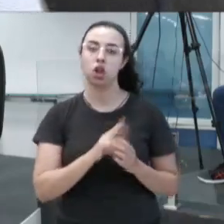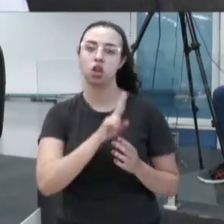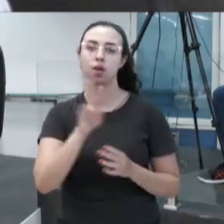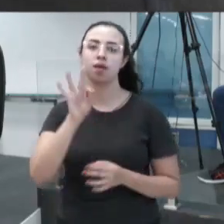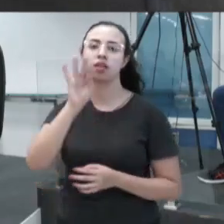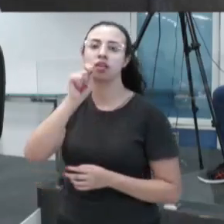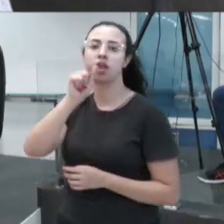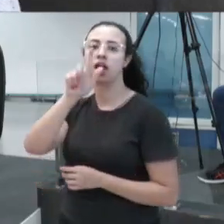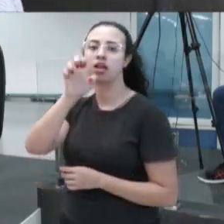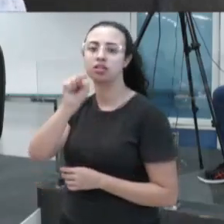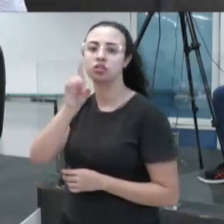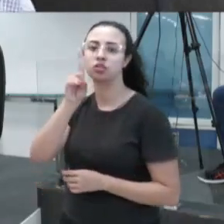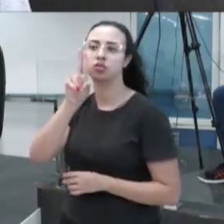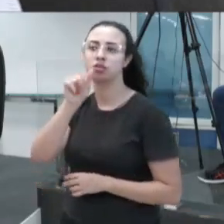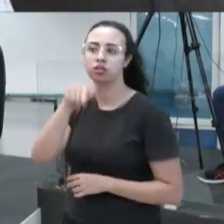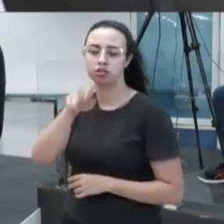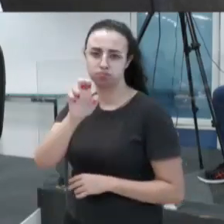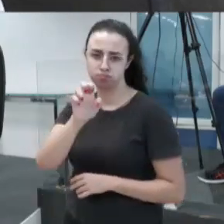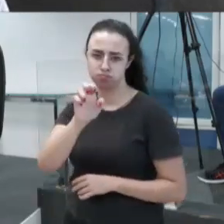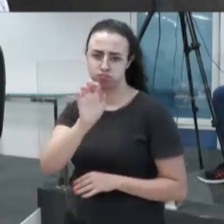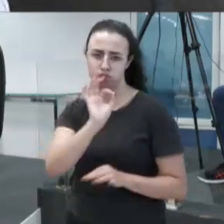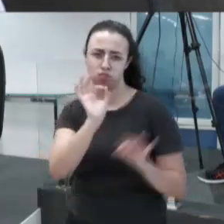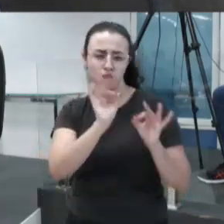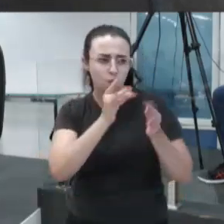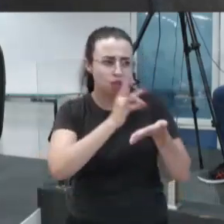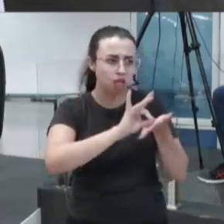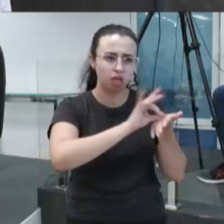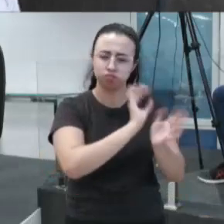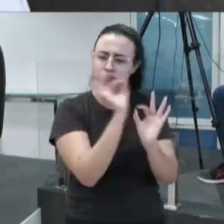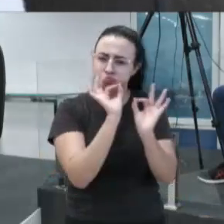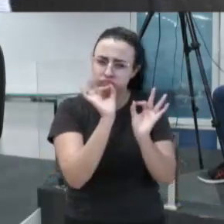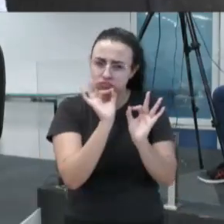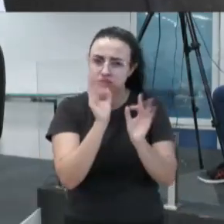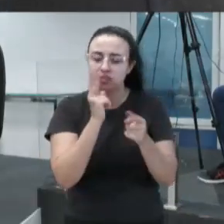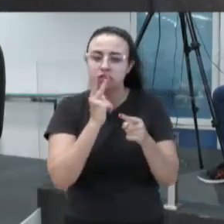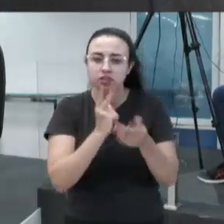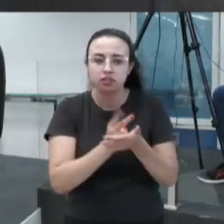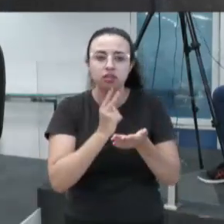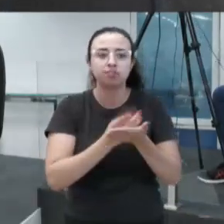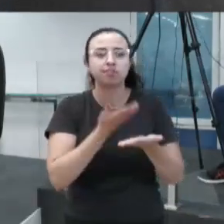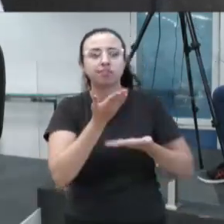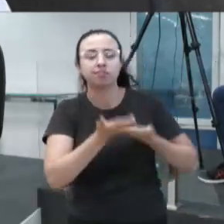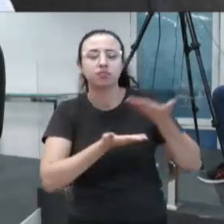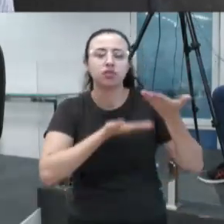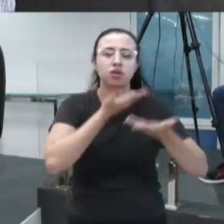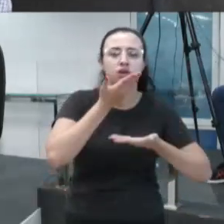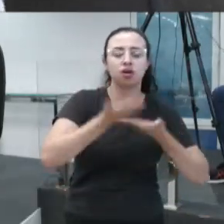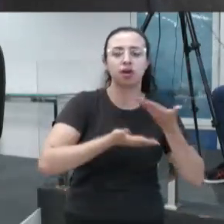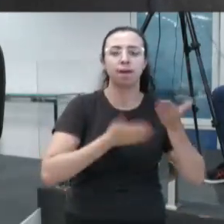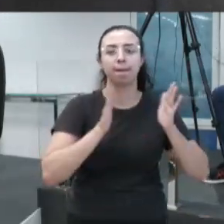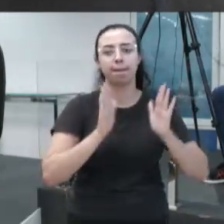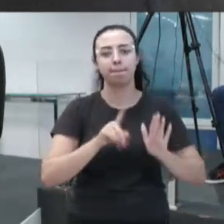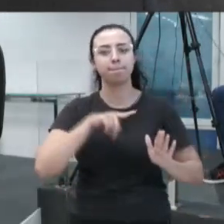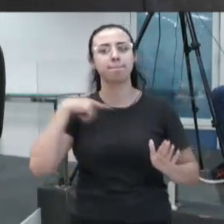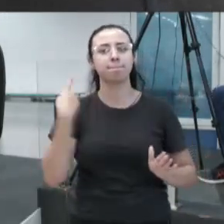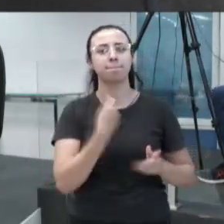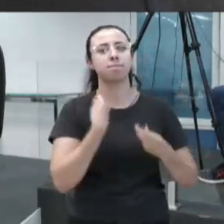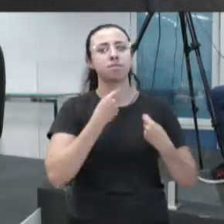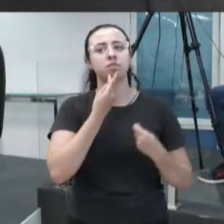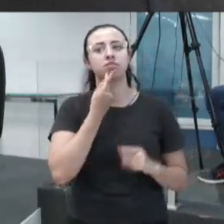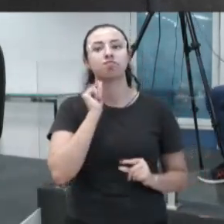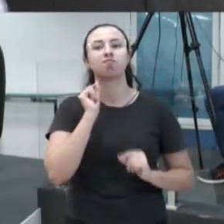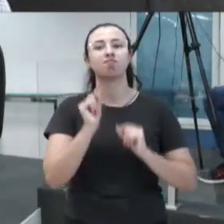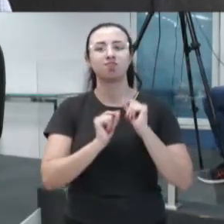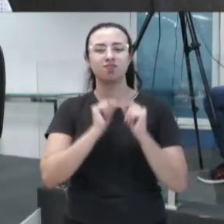tem nada contra a pessoa do Tales, muito pelo contrário, sempre o trato muito bem, e quando me vê também me trata, mas a gente, nós precisamos dizer o seguinte,